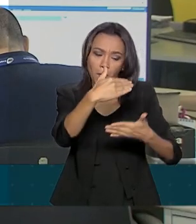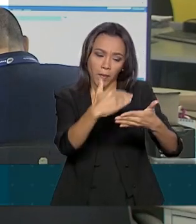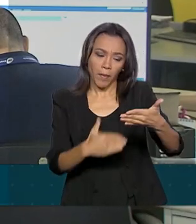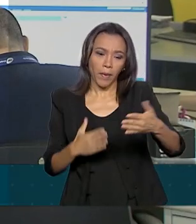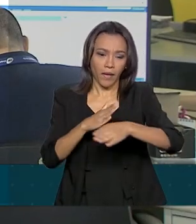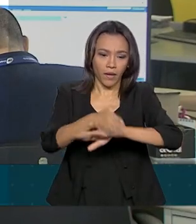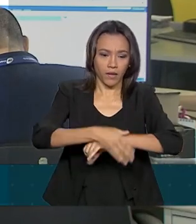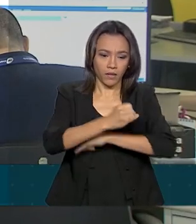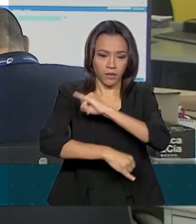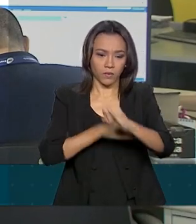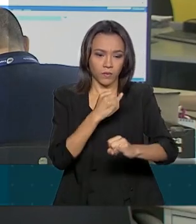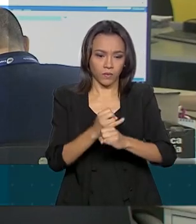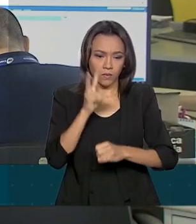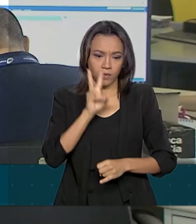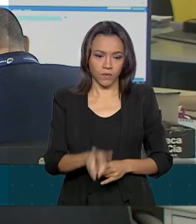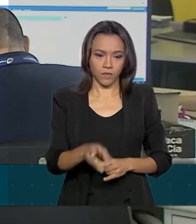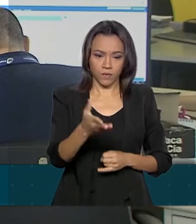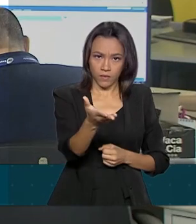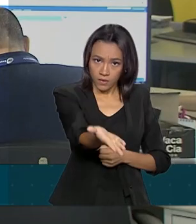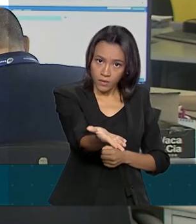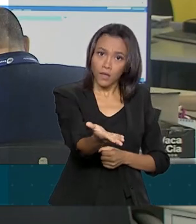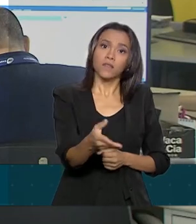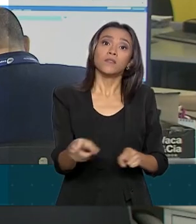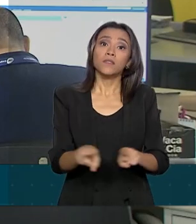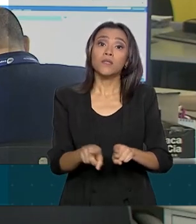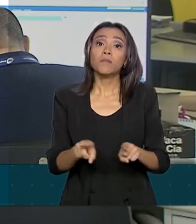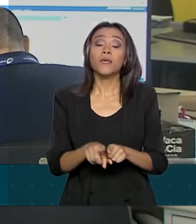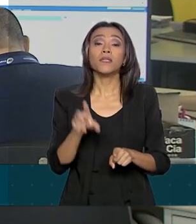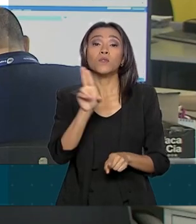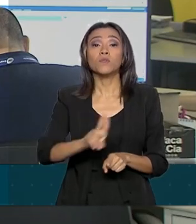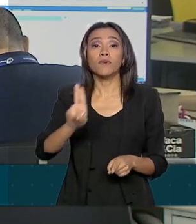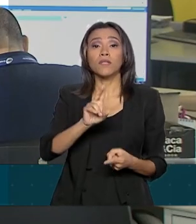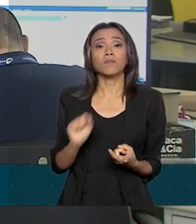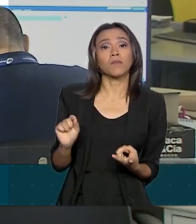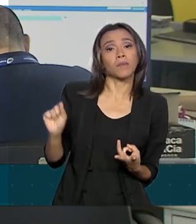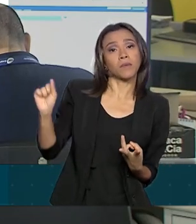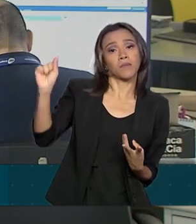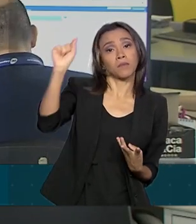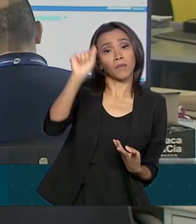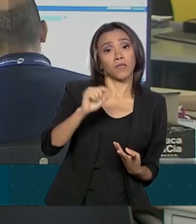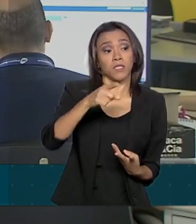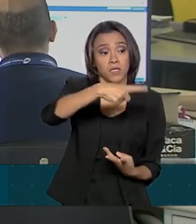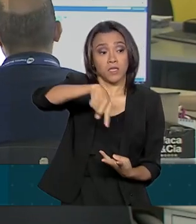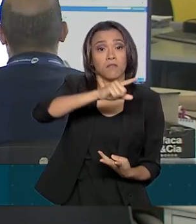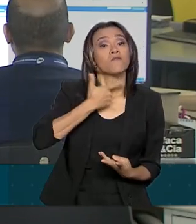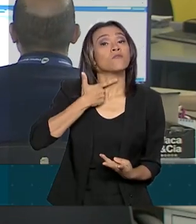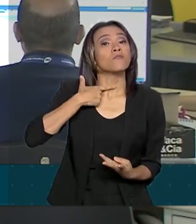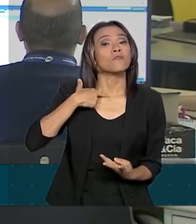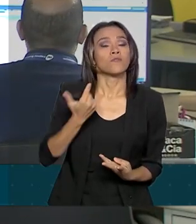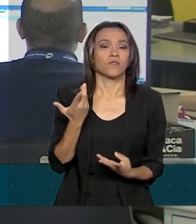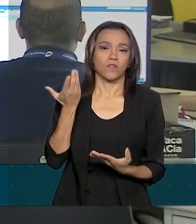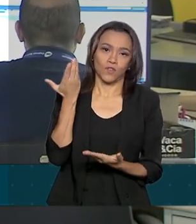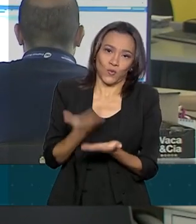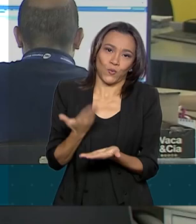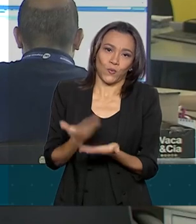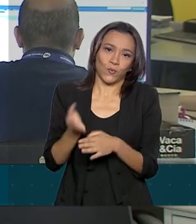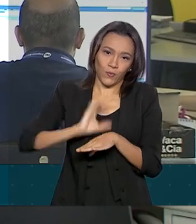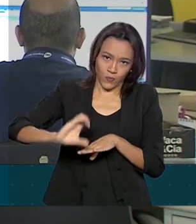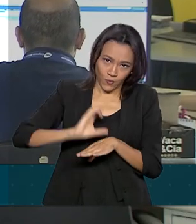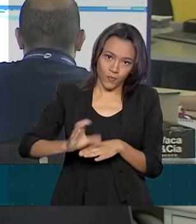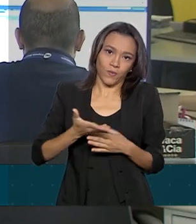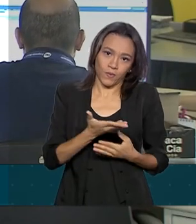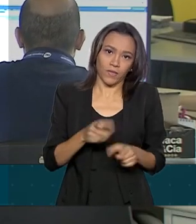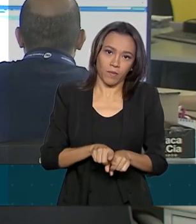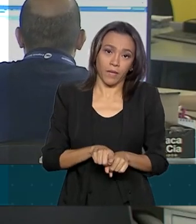.gov.br e na página das instituições de ensino que o estudante deseja cursar a graduação. O próximo passo